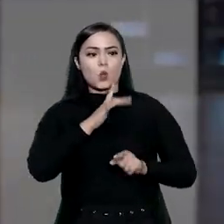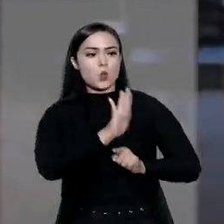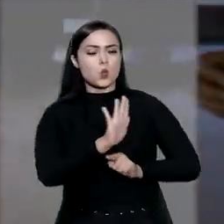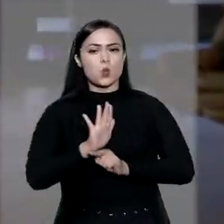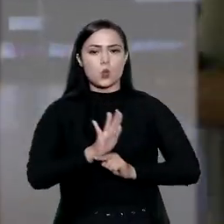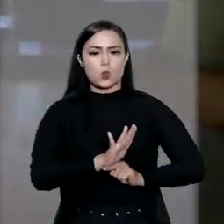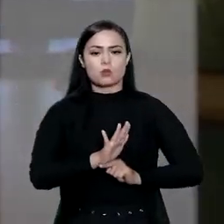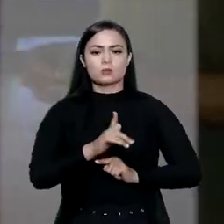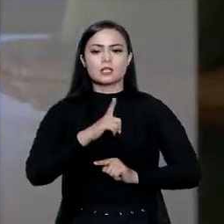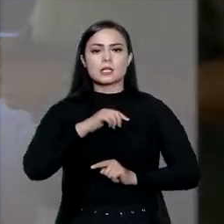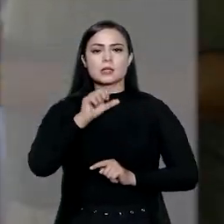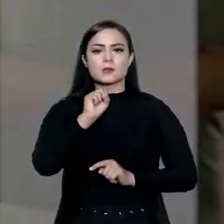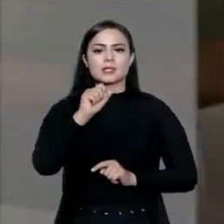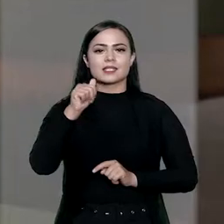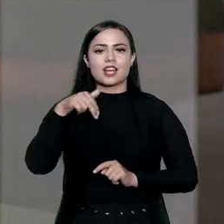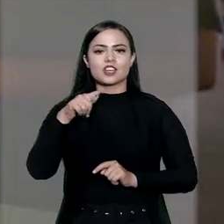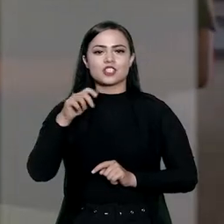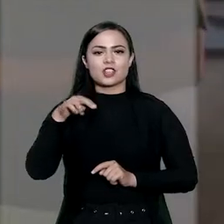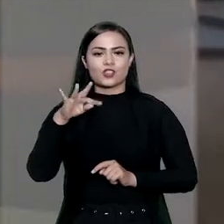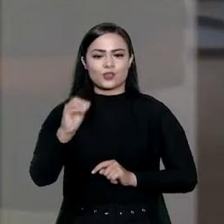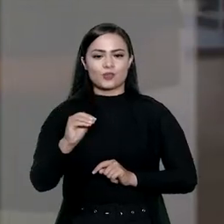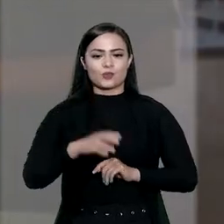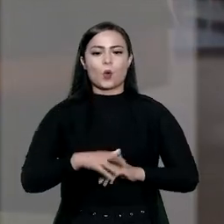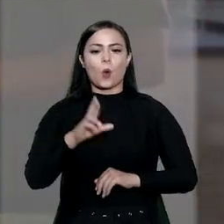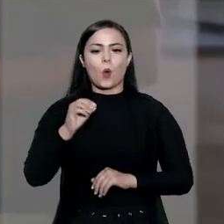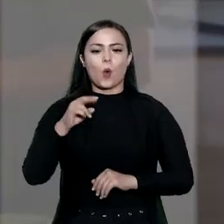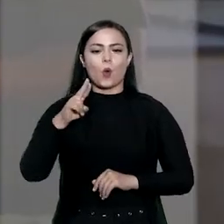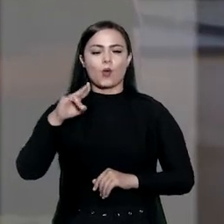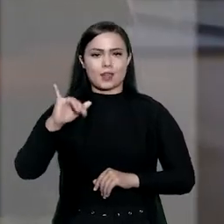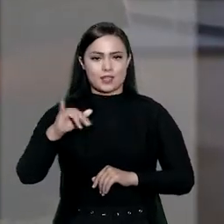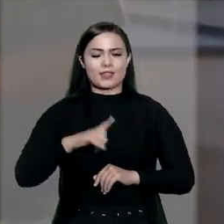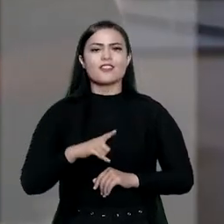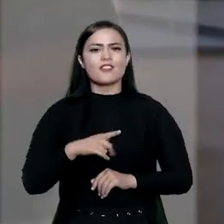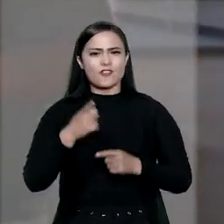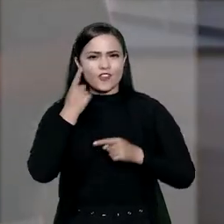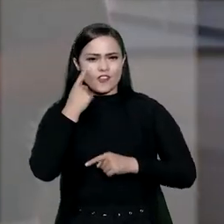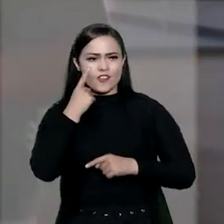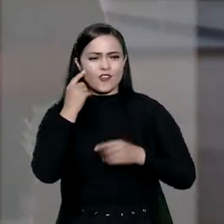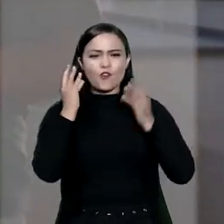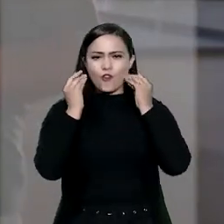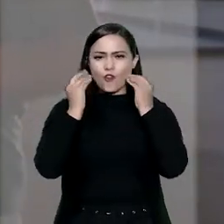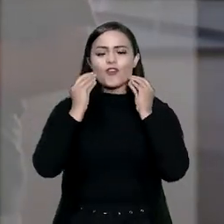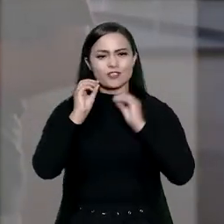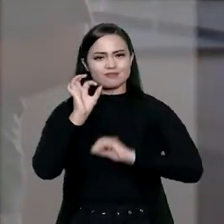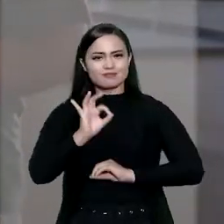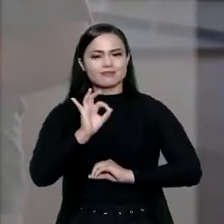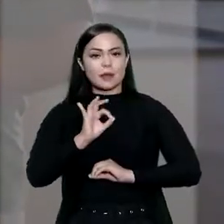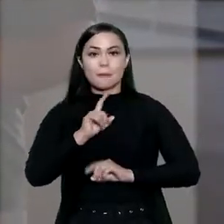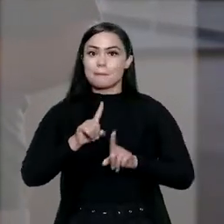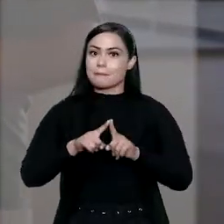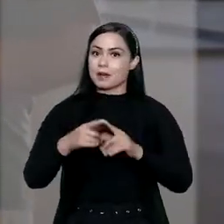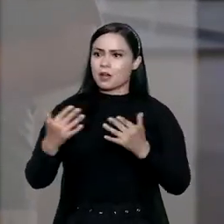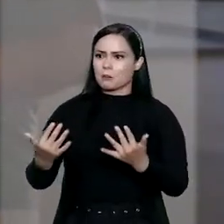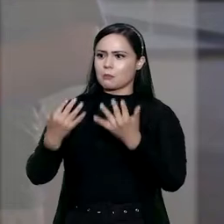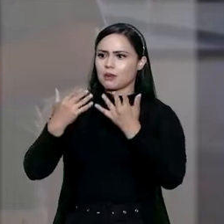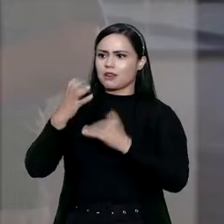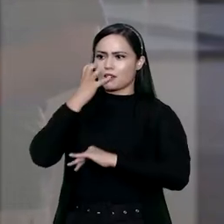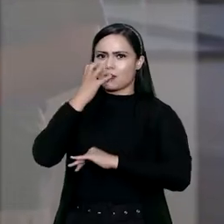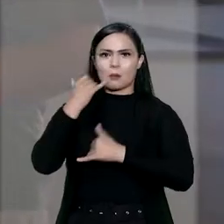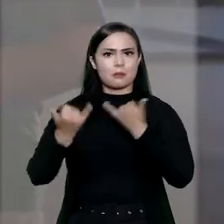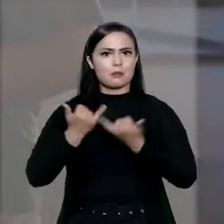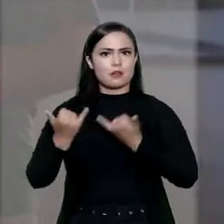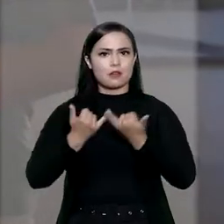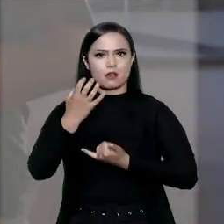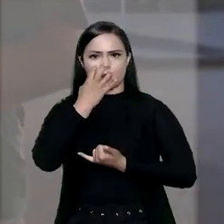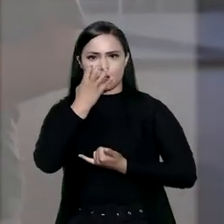instrutor, como o Sargento Amorim. Sargento, vemos que ele é muito fofo, né? Mas chamar a atenção ou brincar com o